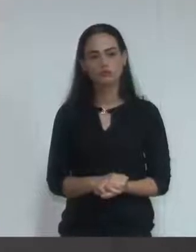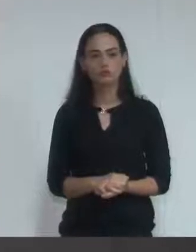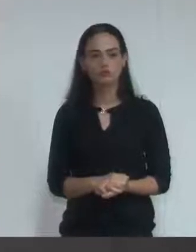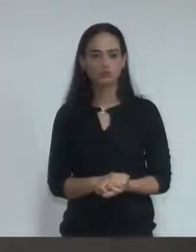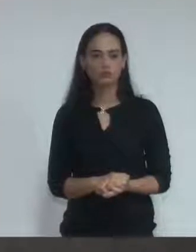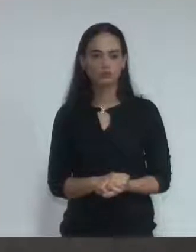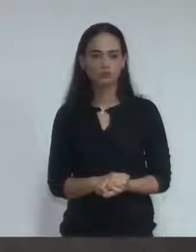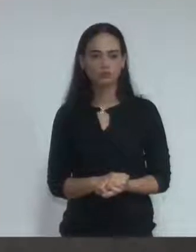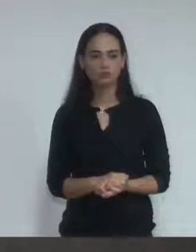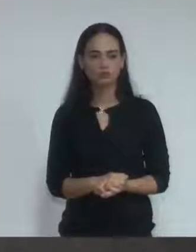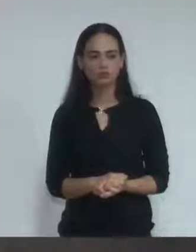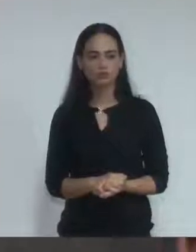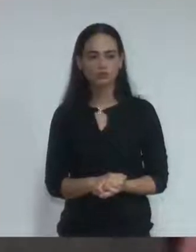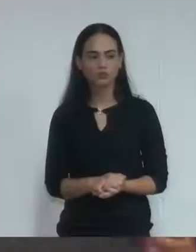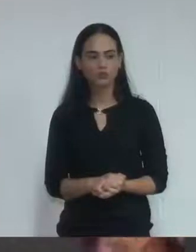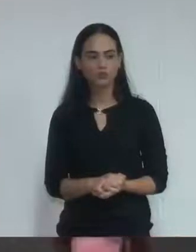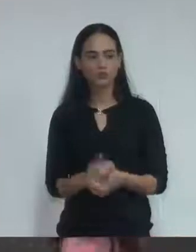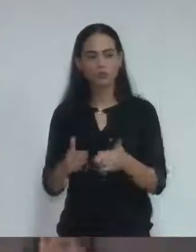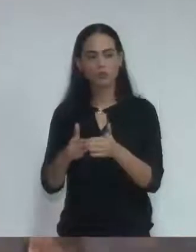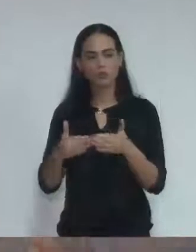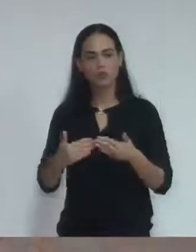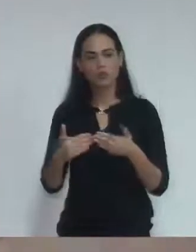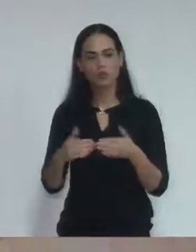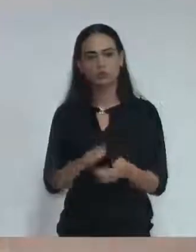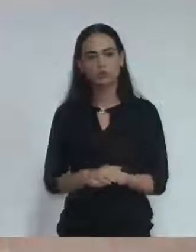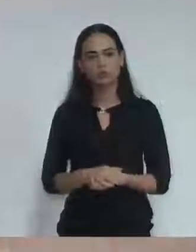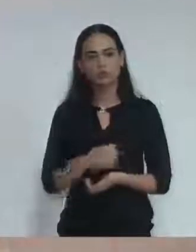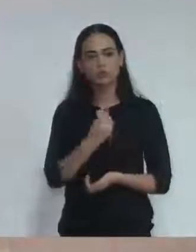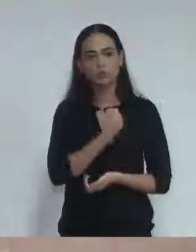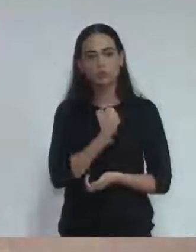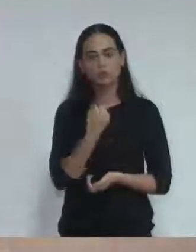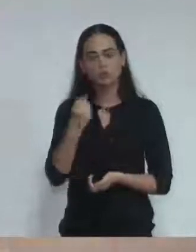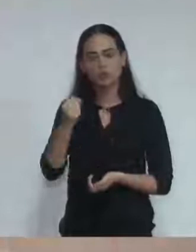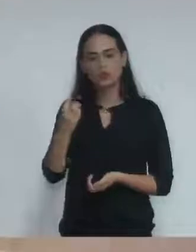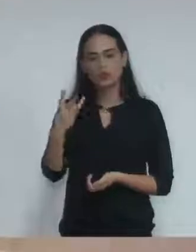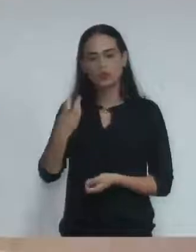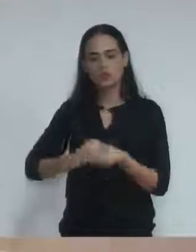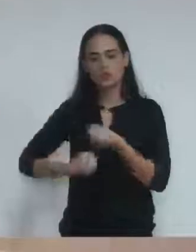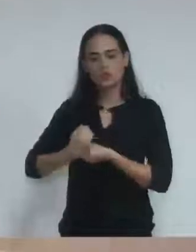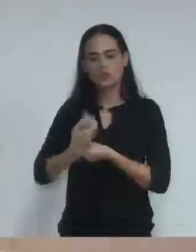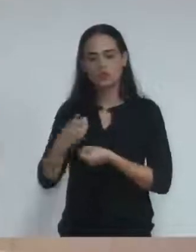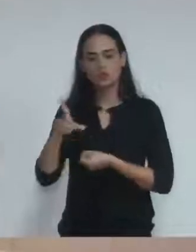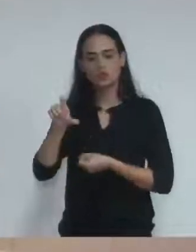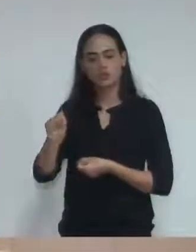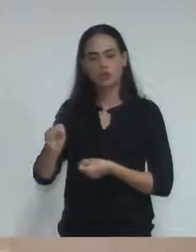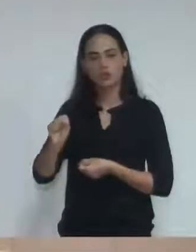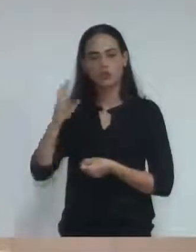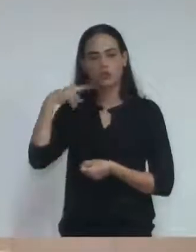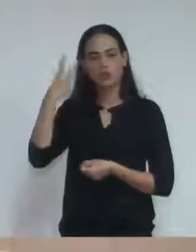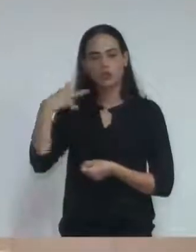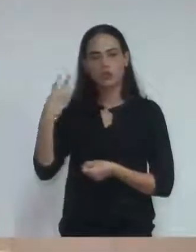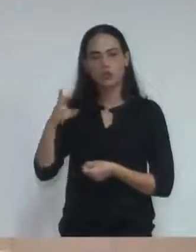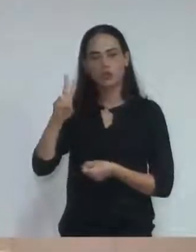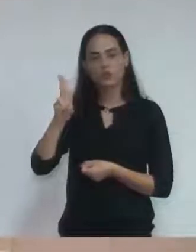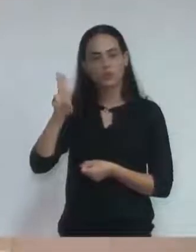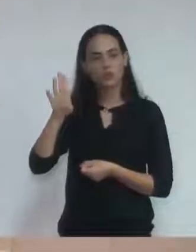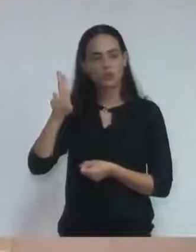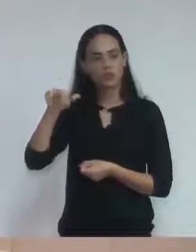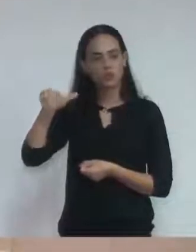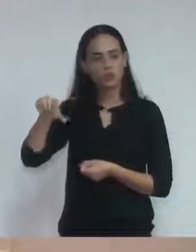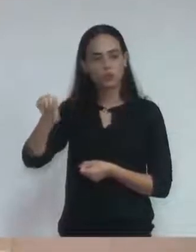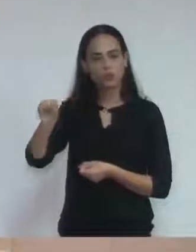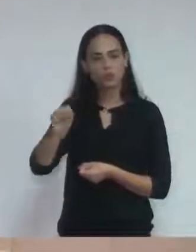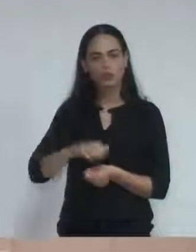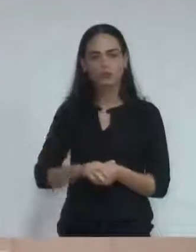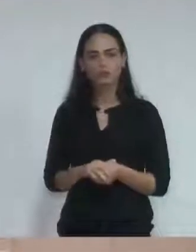Moções. Moção número 83, 2018. Autoria, vereador Rubens Nunes. A Câmara de Vereadores de